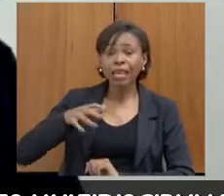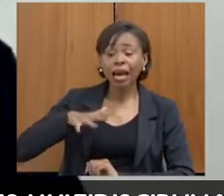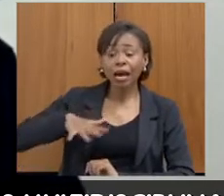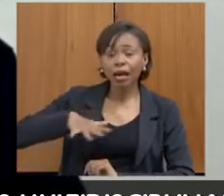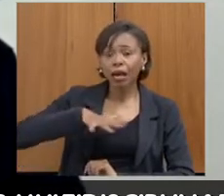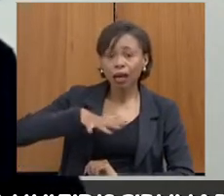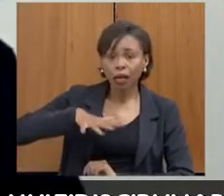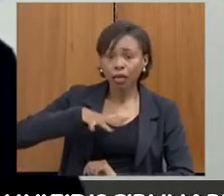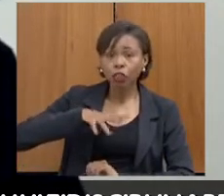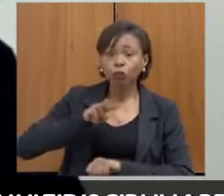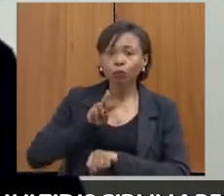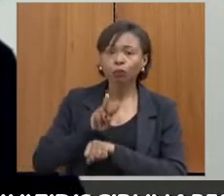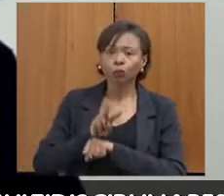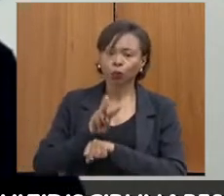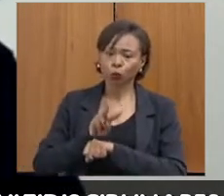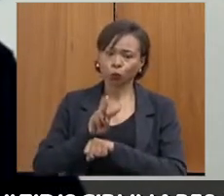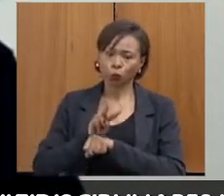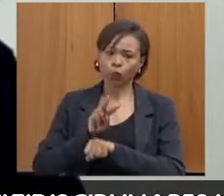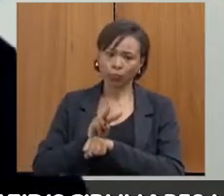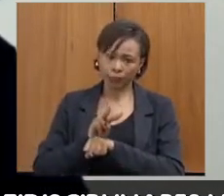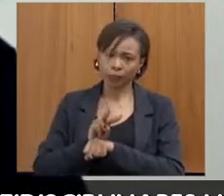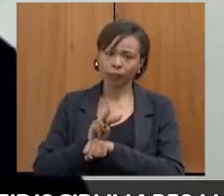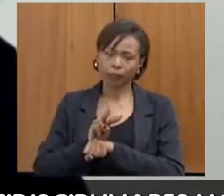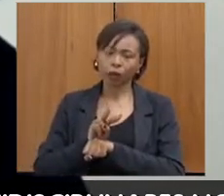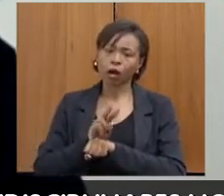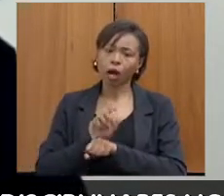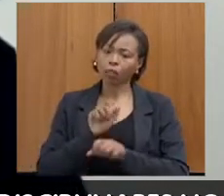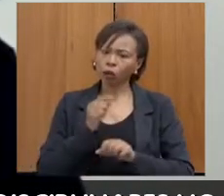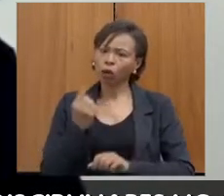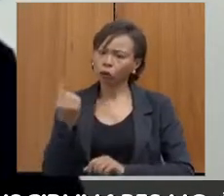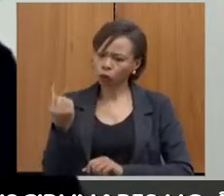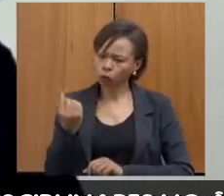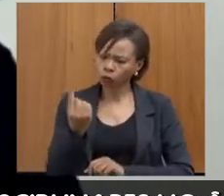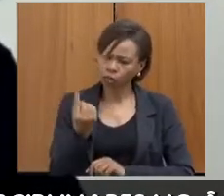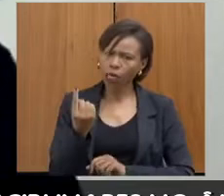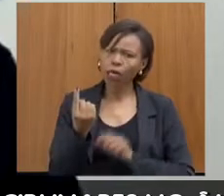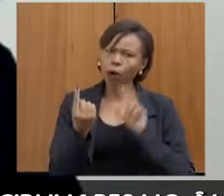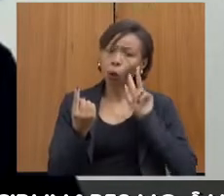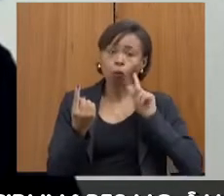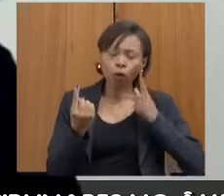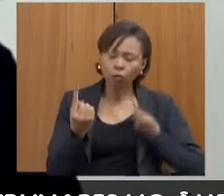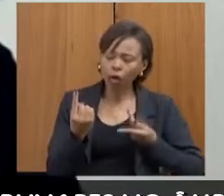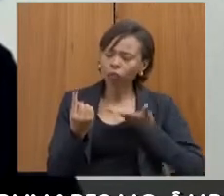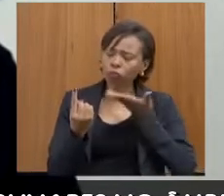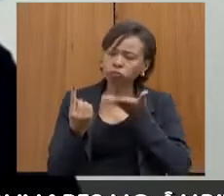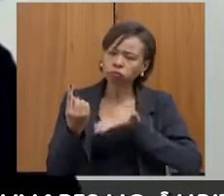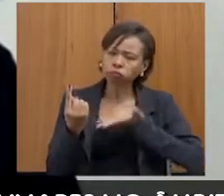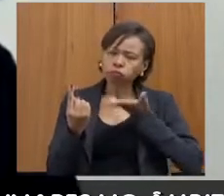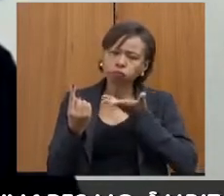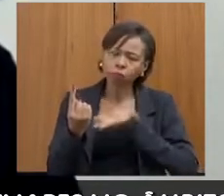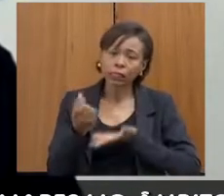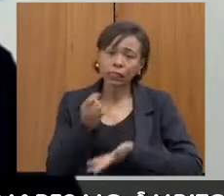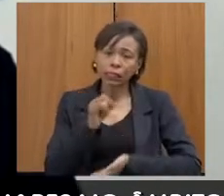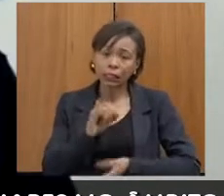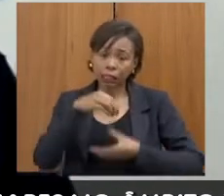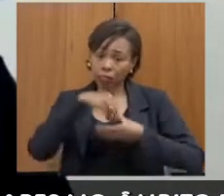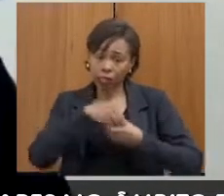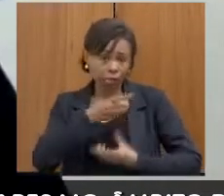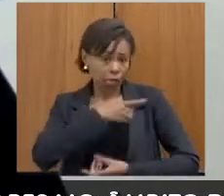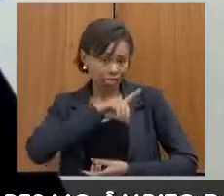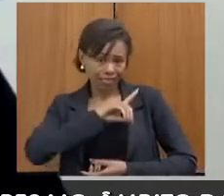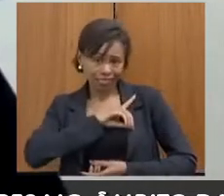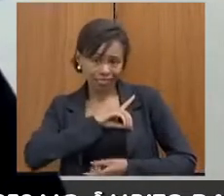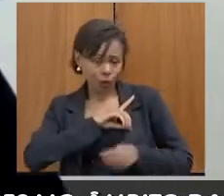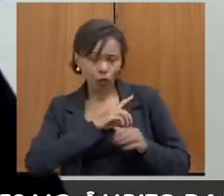A gente faz o possível para atender a vítima de forma humanizada. Quando não dá certo para atender na delegacia, nós vamos até a sala